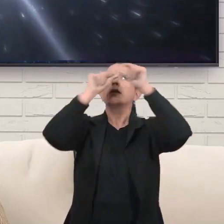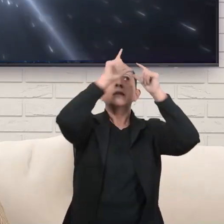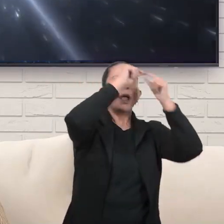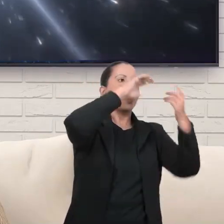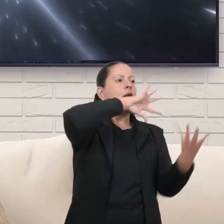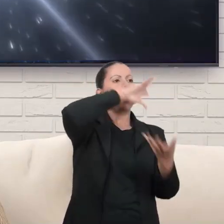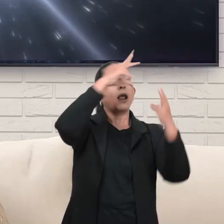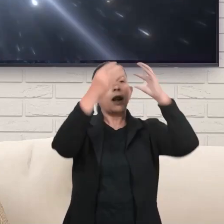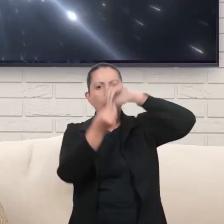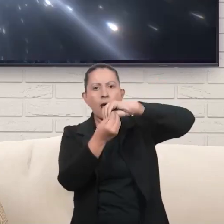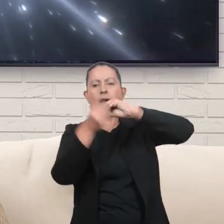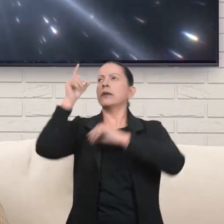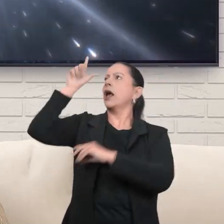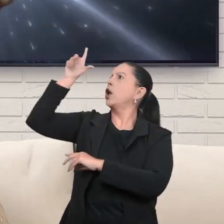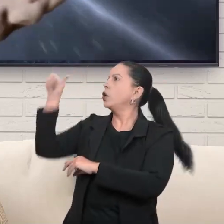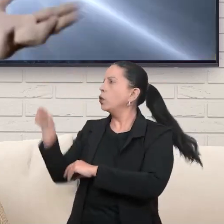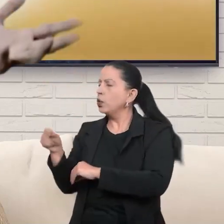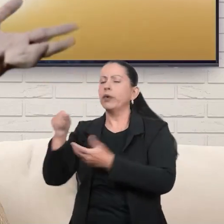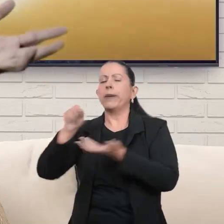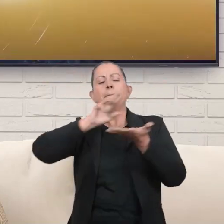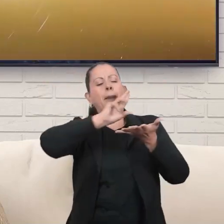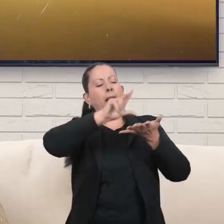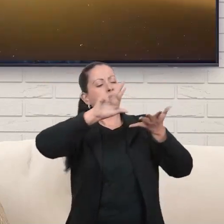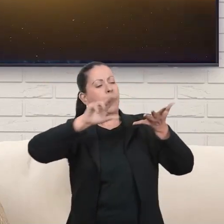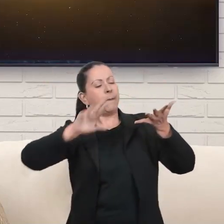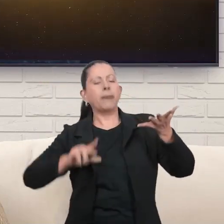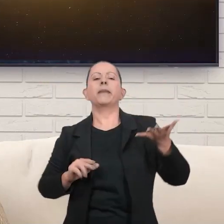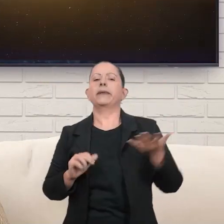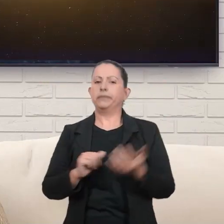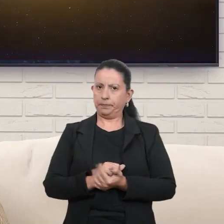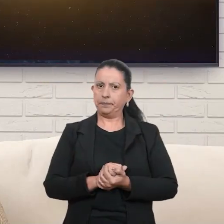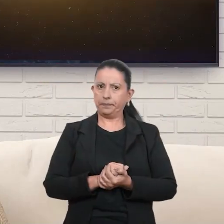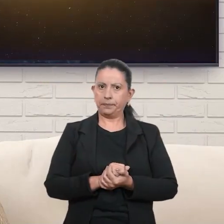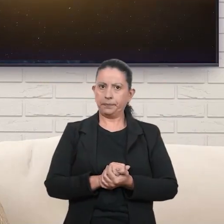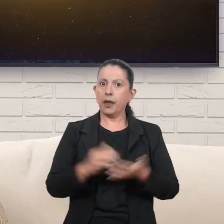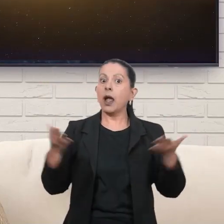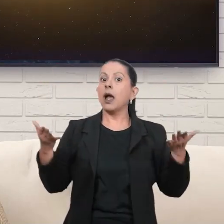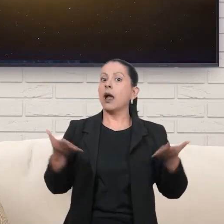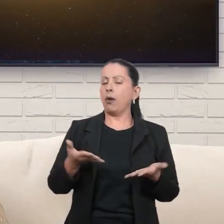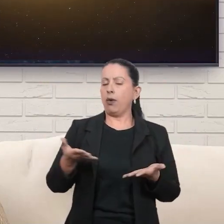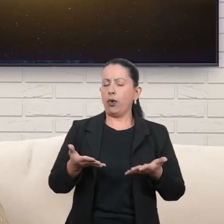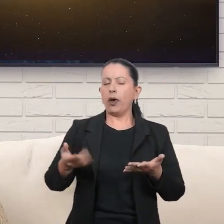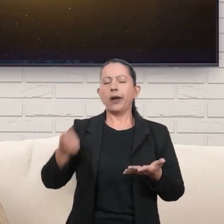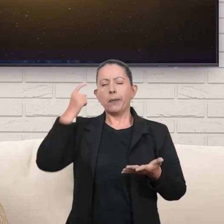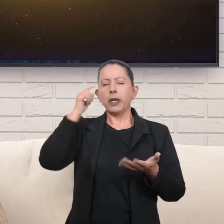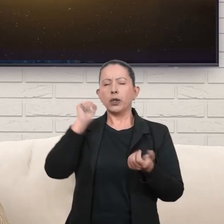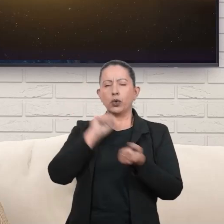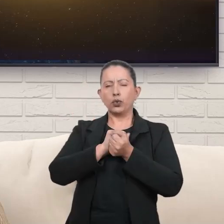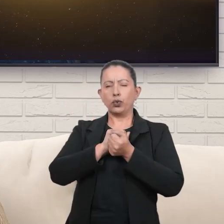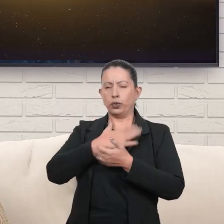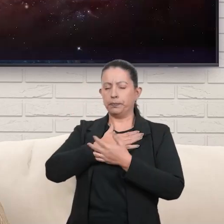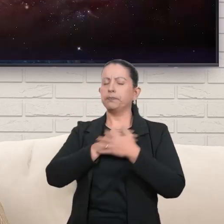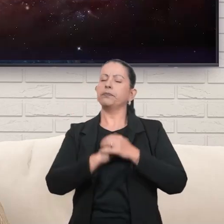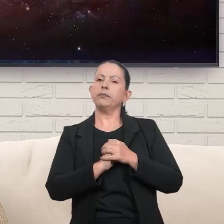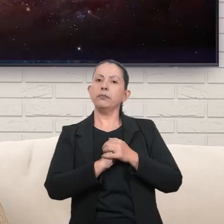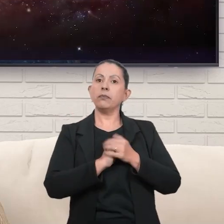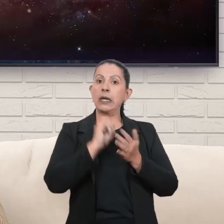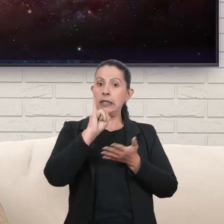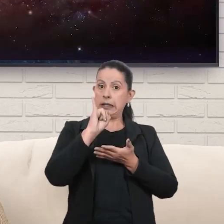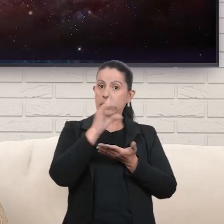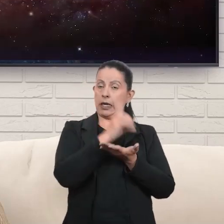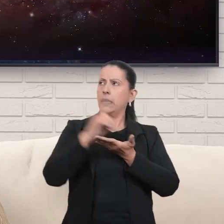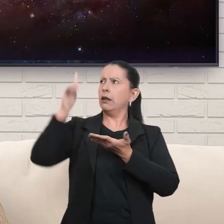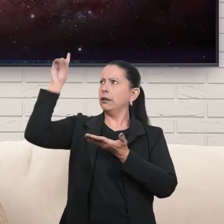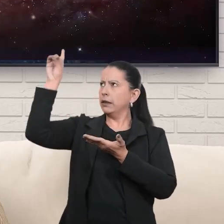luas, buracos negros, supernovas e tudo mais. Agora, pensa comigo. Sendo